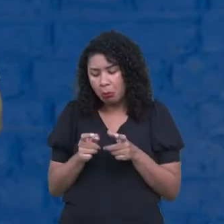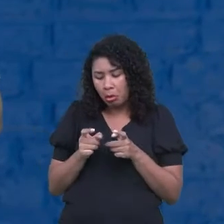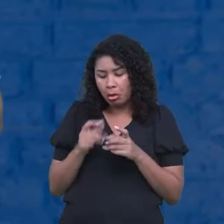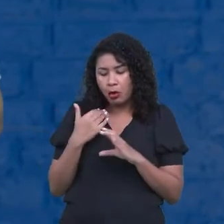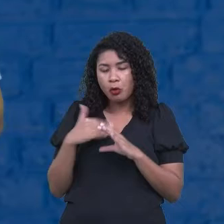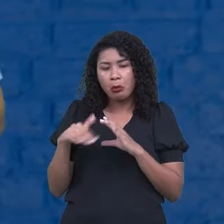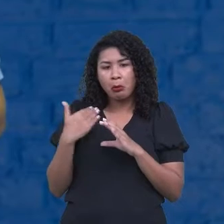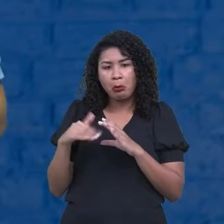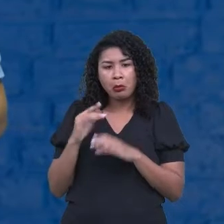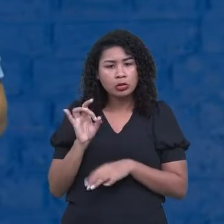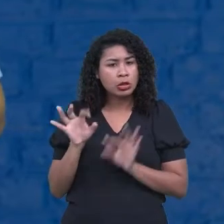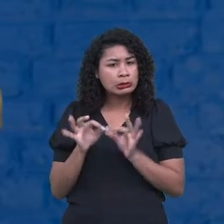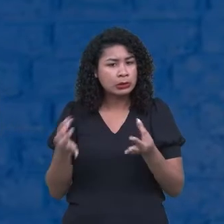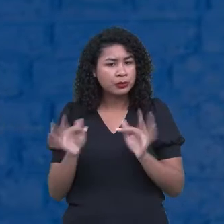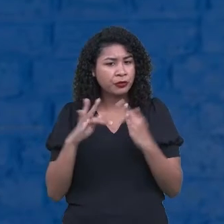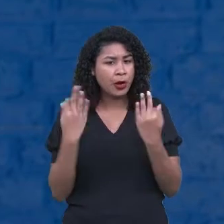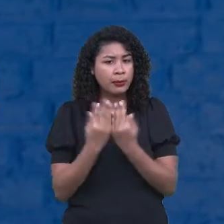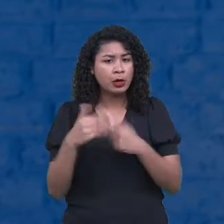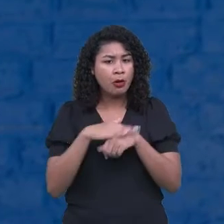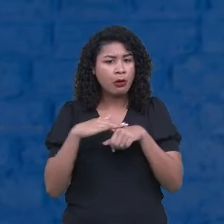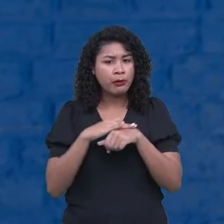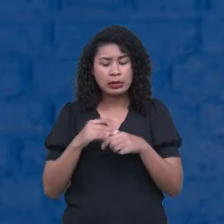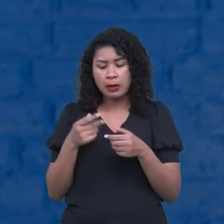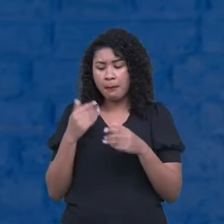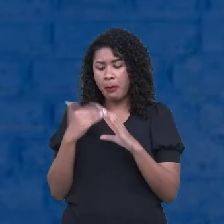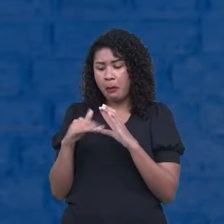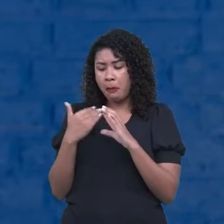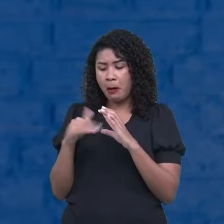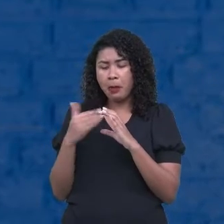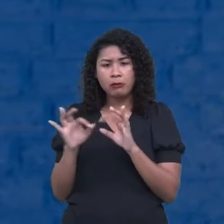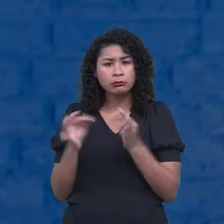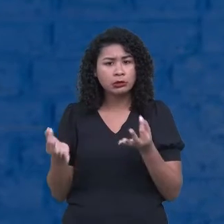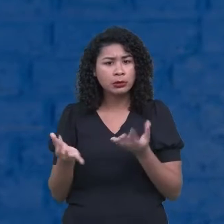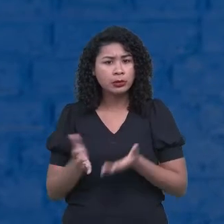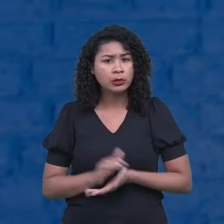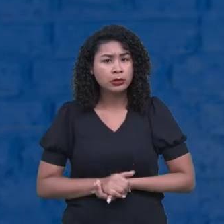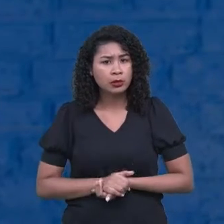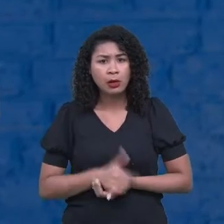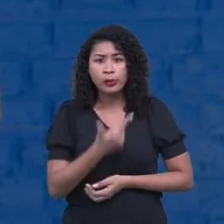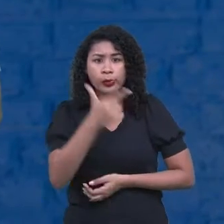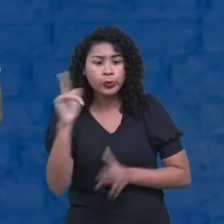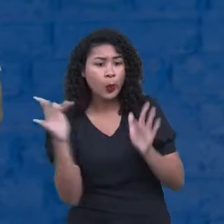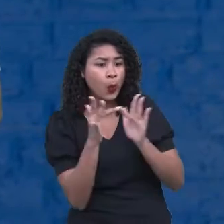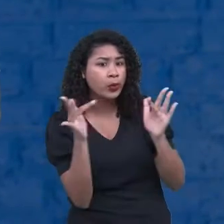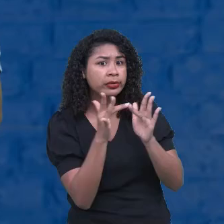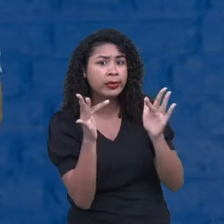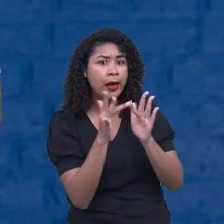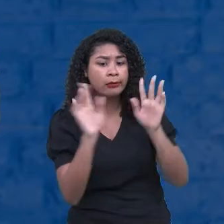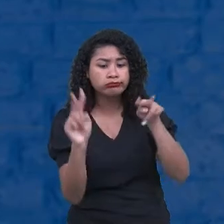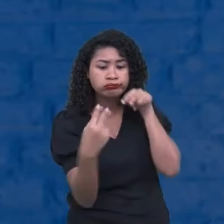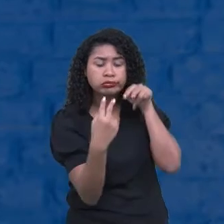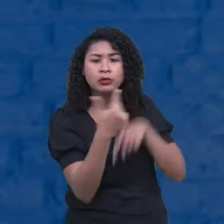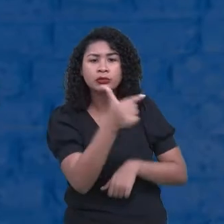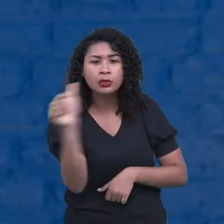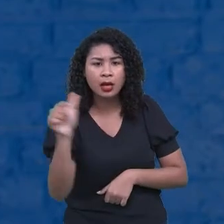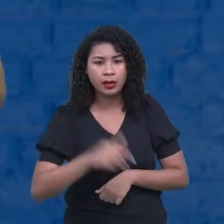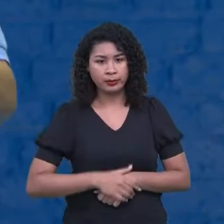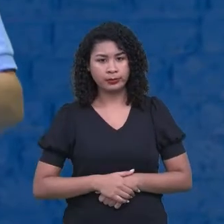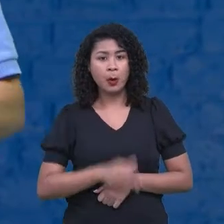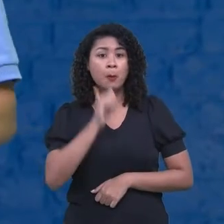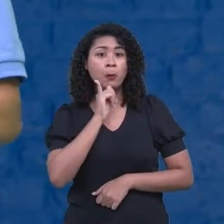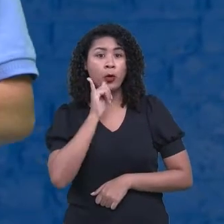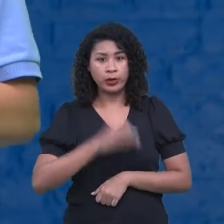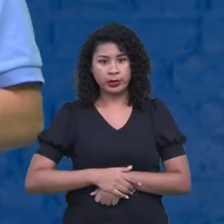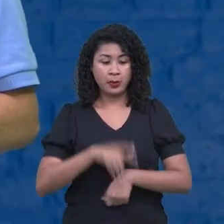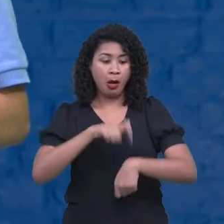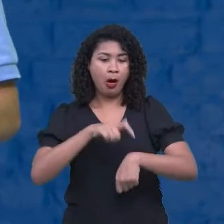momento do convívio. Tá? Então, reservar um tempo. Hora do almoço. Esquece. O celular do lado. Vamos